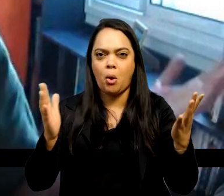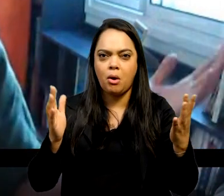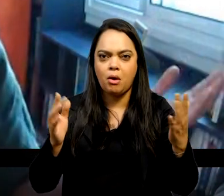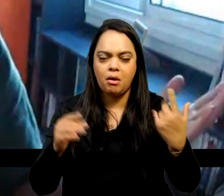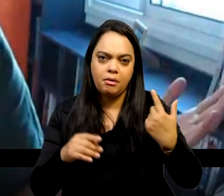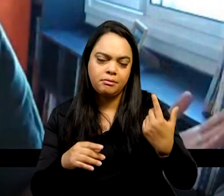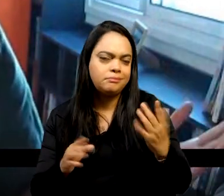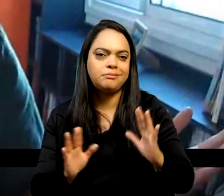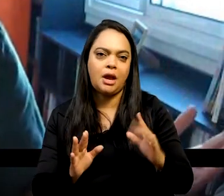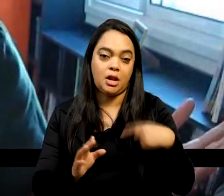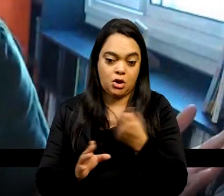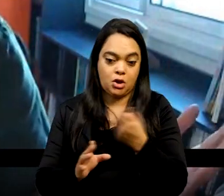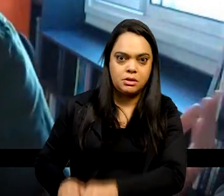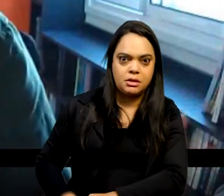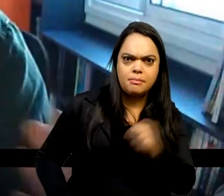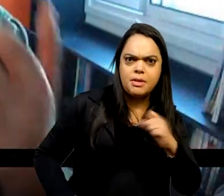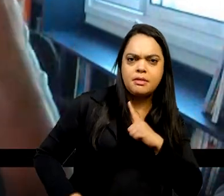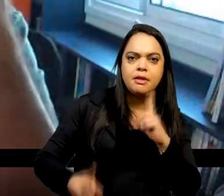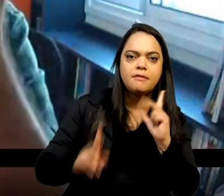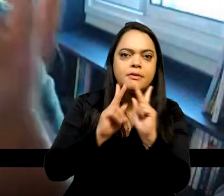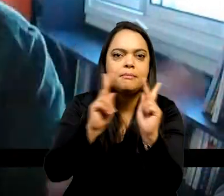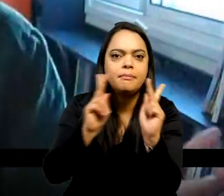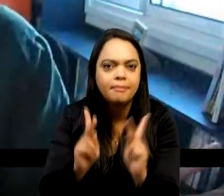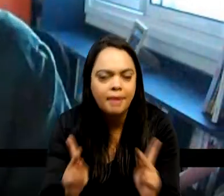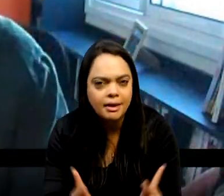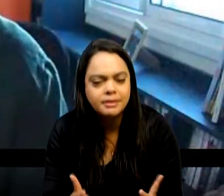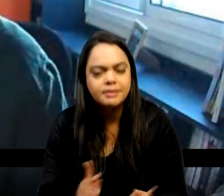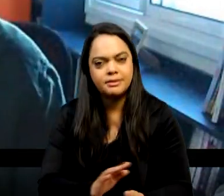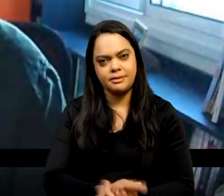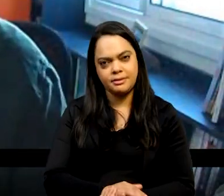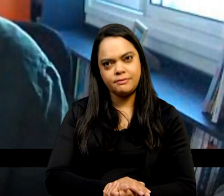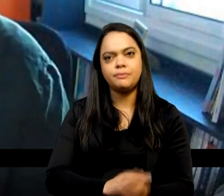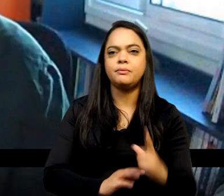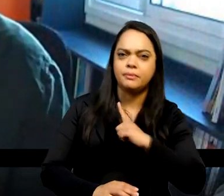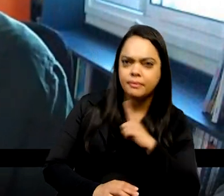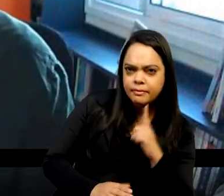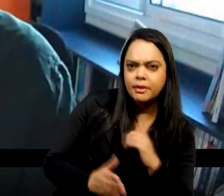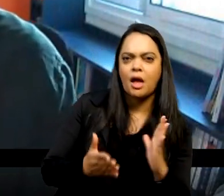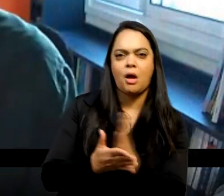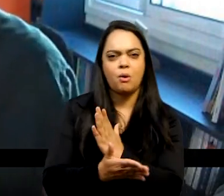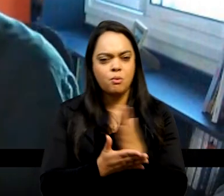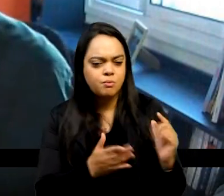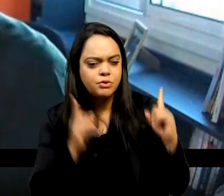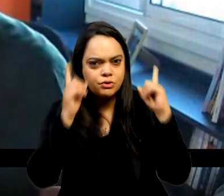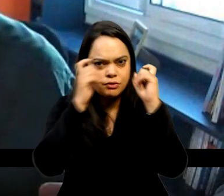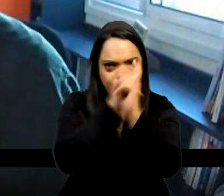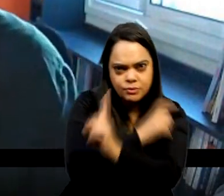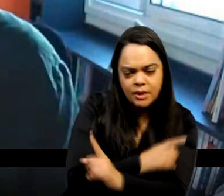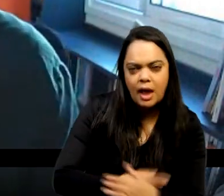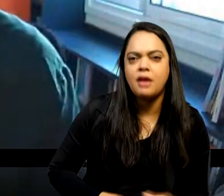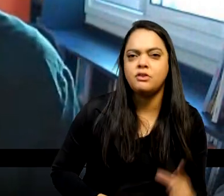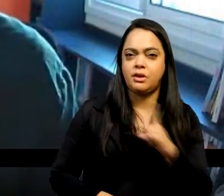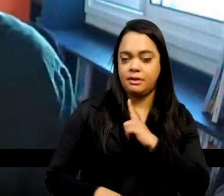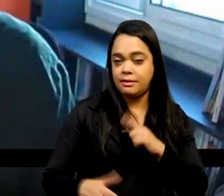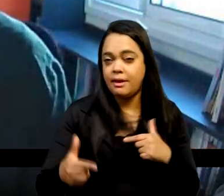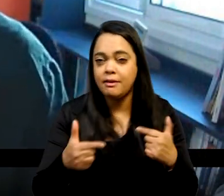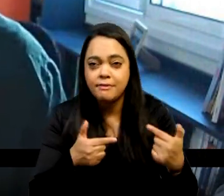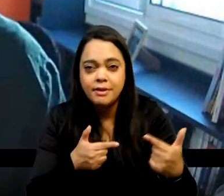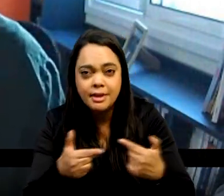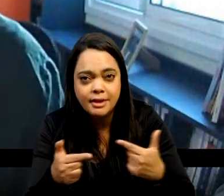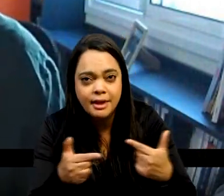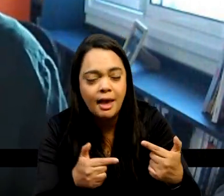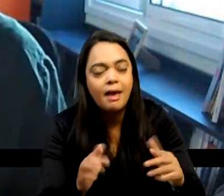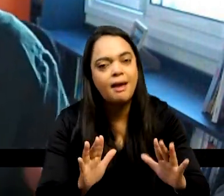Supostamente pacífico, claro. Teve guerra de independência em um monte de lugares, teve guerra que não foi de independência, mas que fez parte do